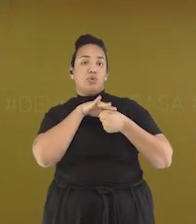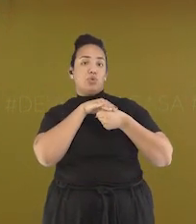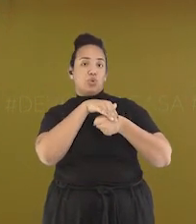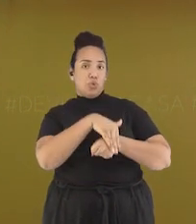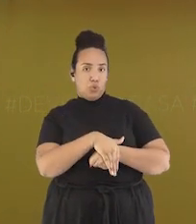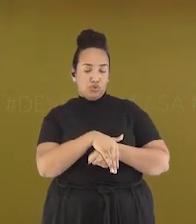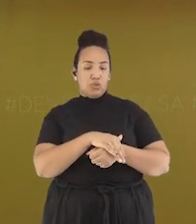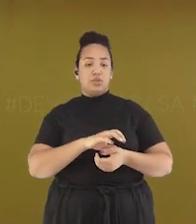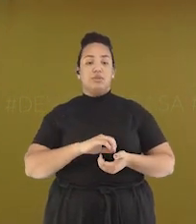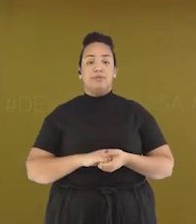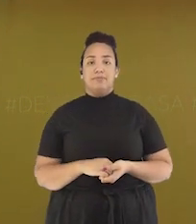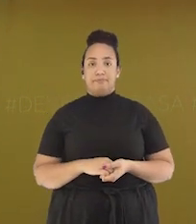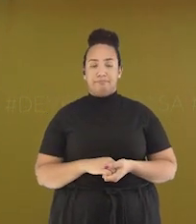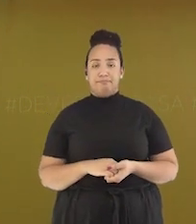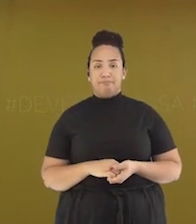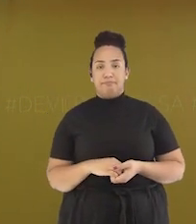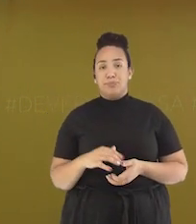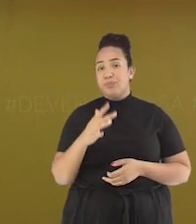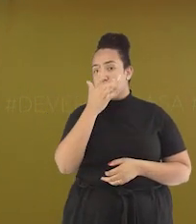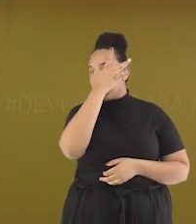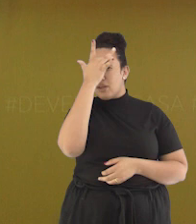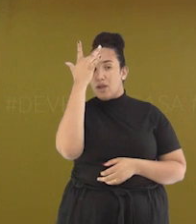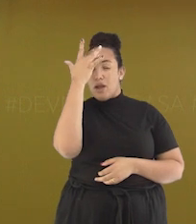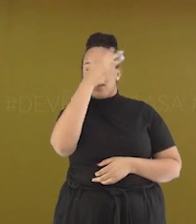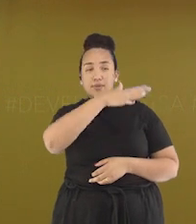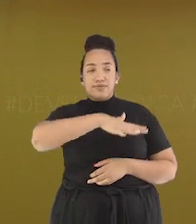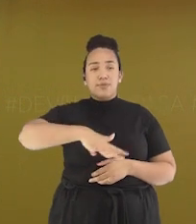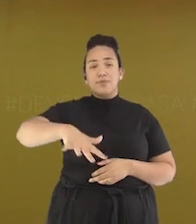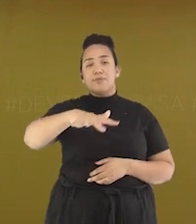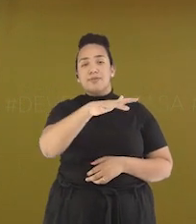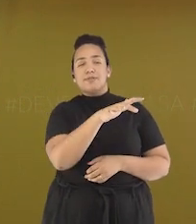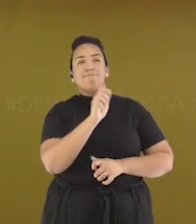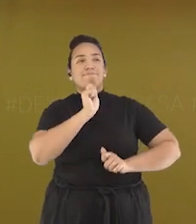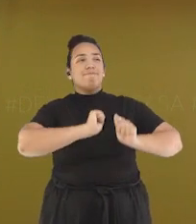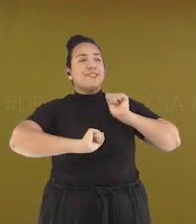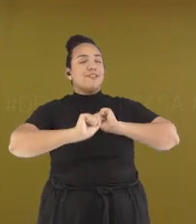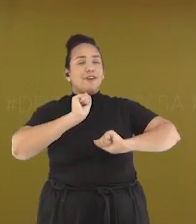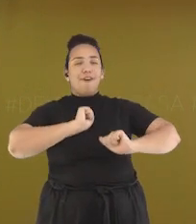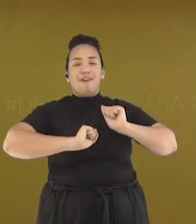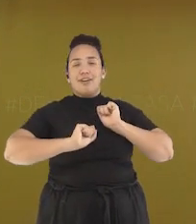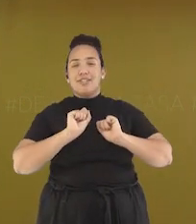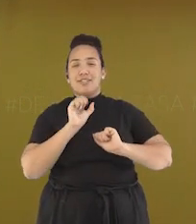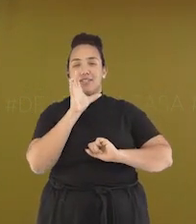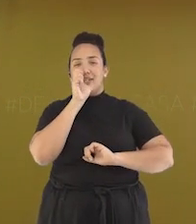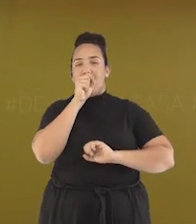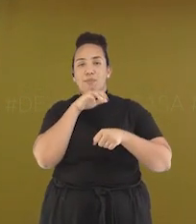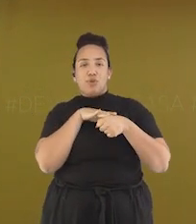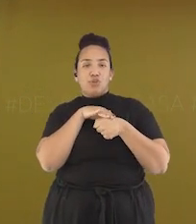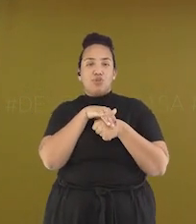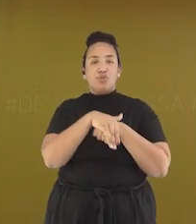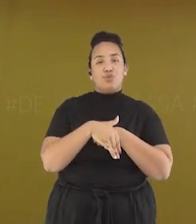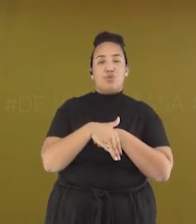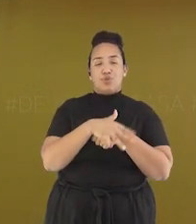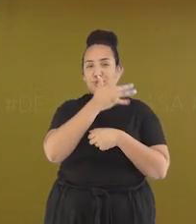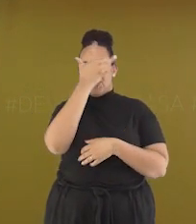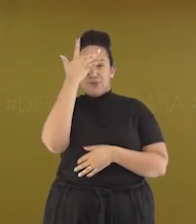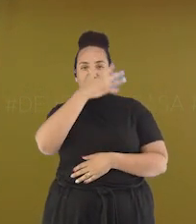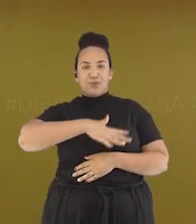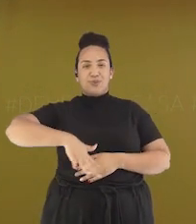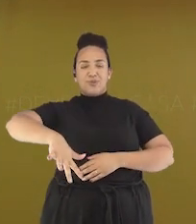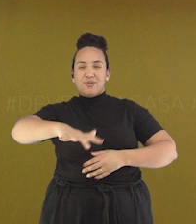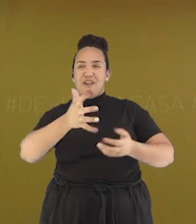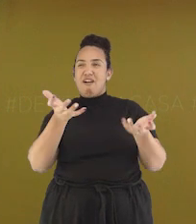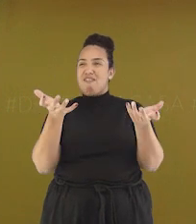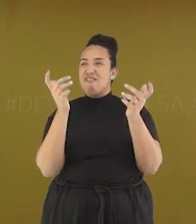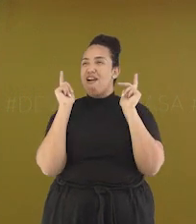Lulu Santos Todo mundo espera alguma coisa de um sábado à noite Bem no fundo, todo mundo quer zoar